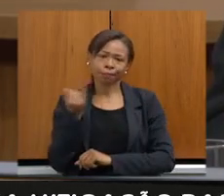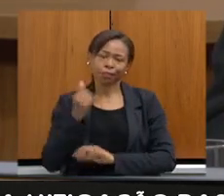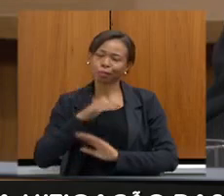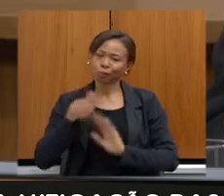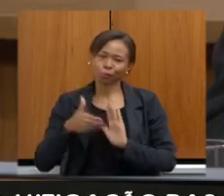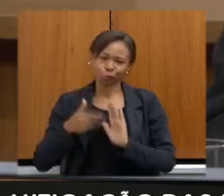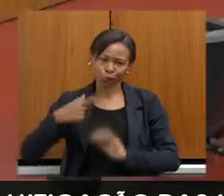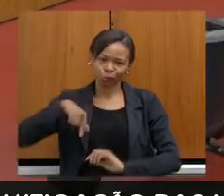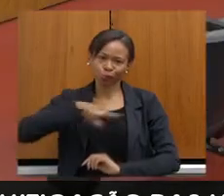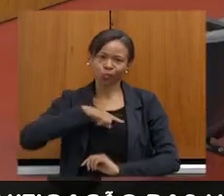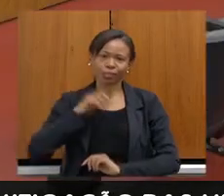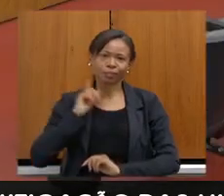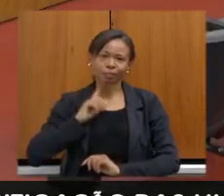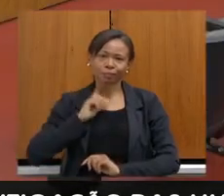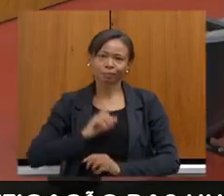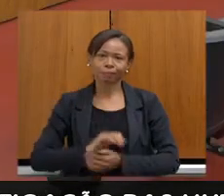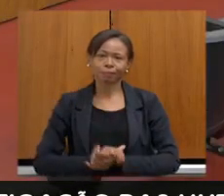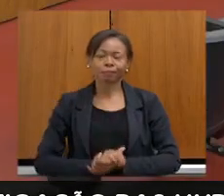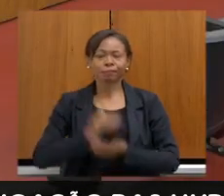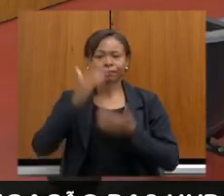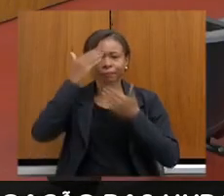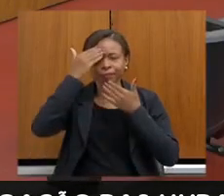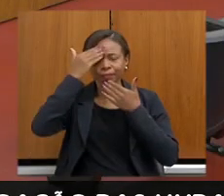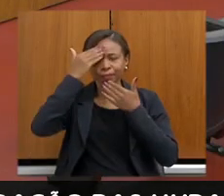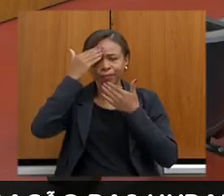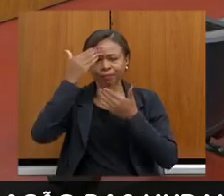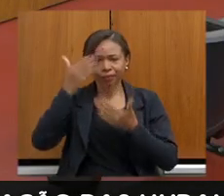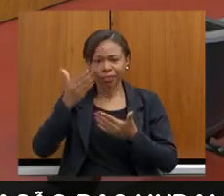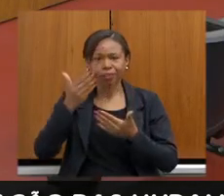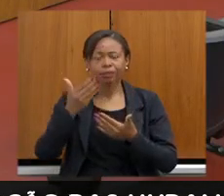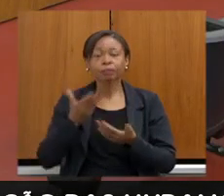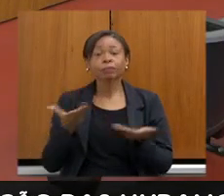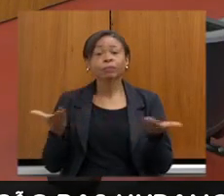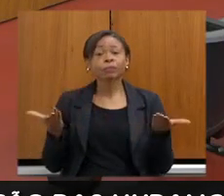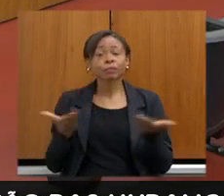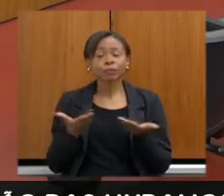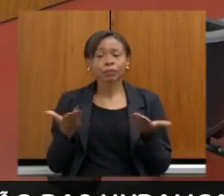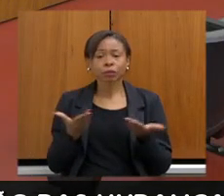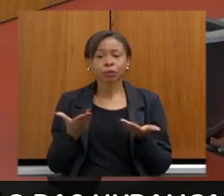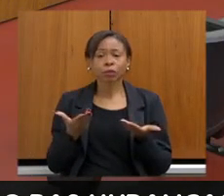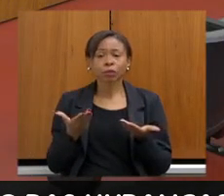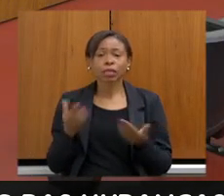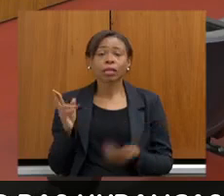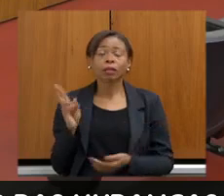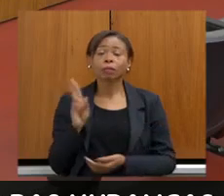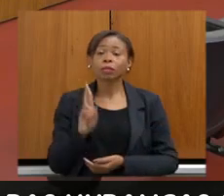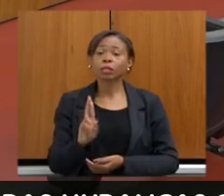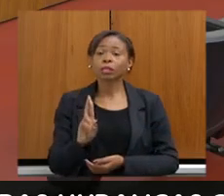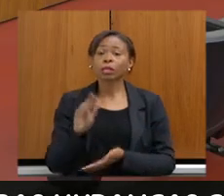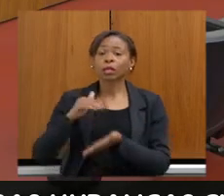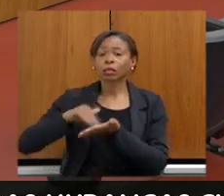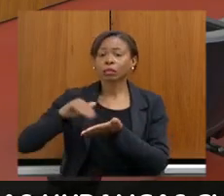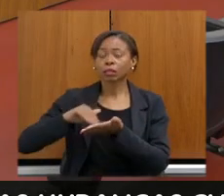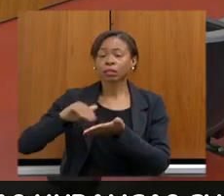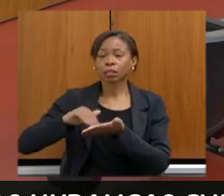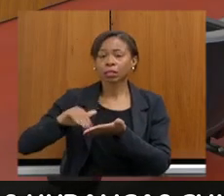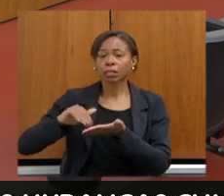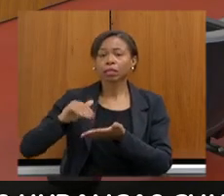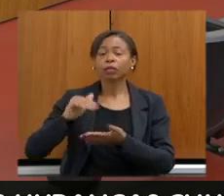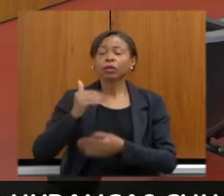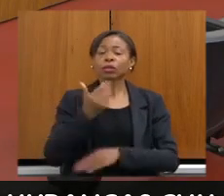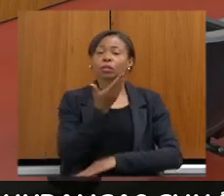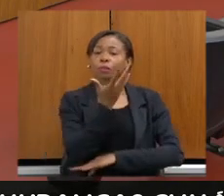nós, mineiros. Muito obrigado para suas considerações finais, representando a Secretaria de Estado de Meio Ambiente,